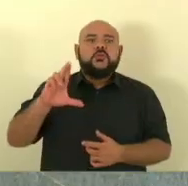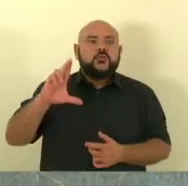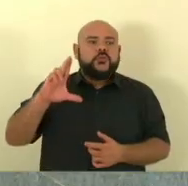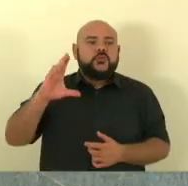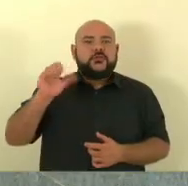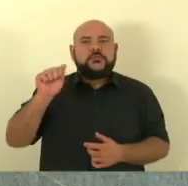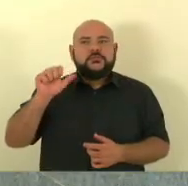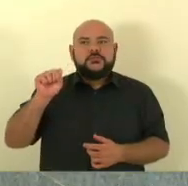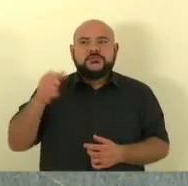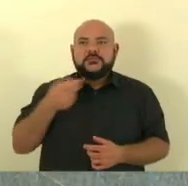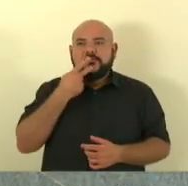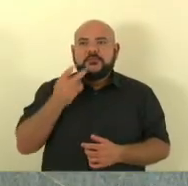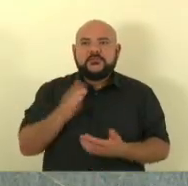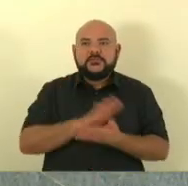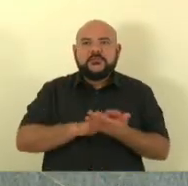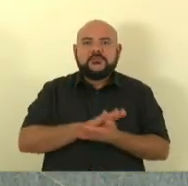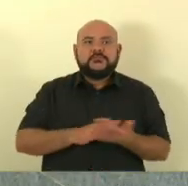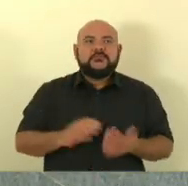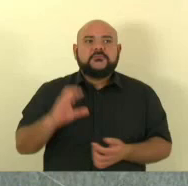Declinou o deputado Calegari.